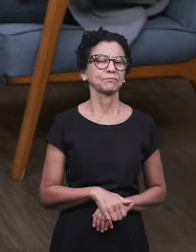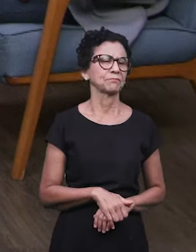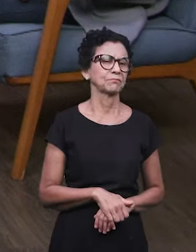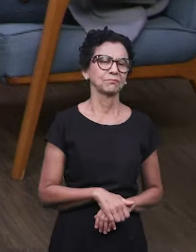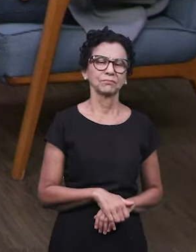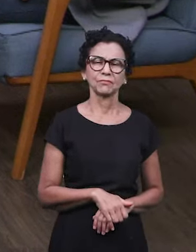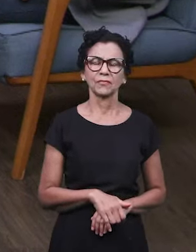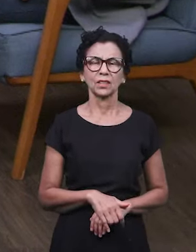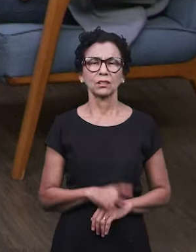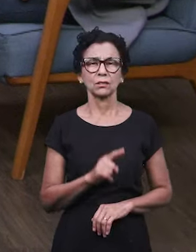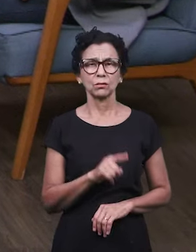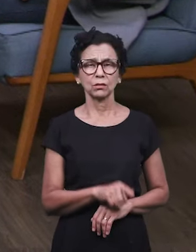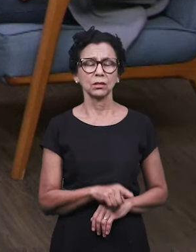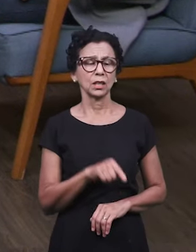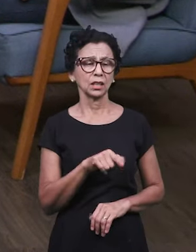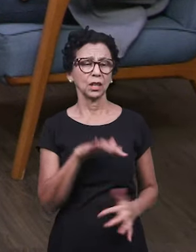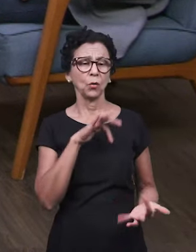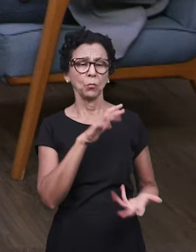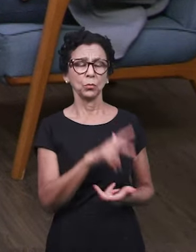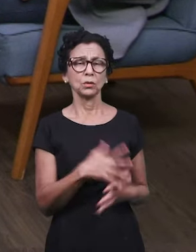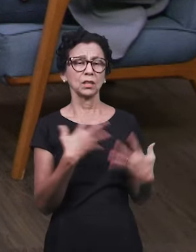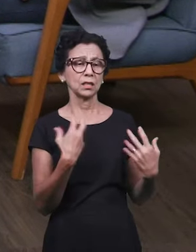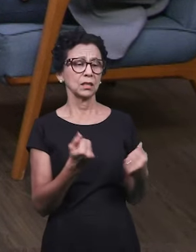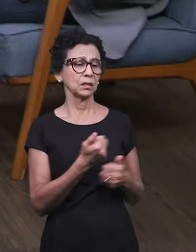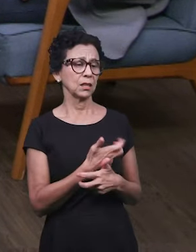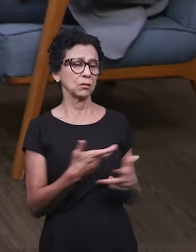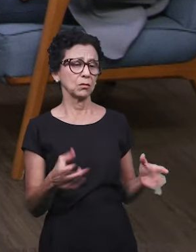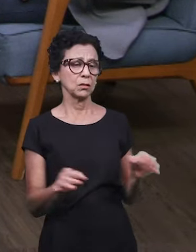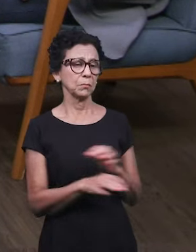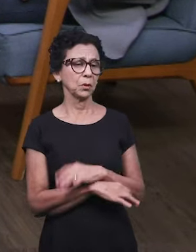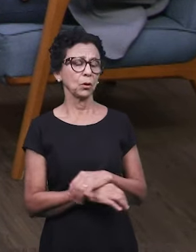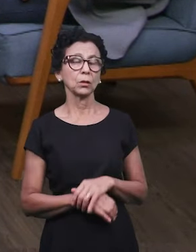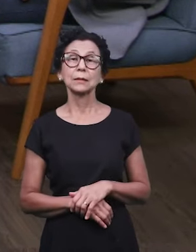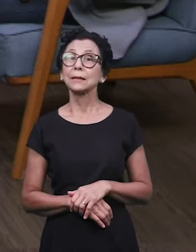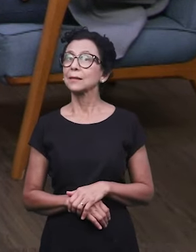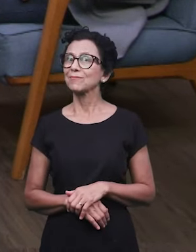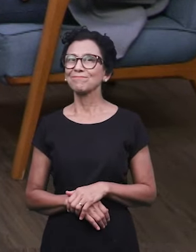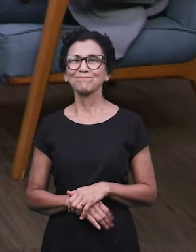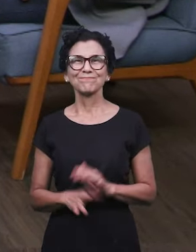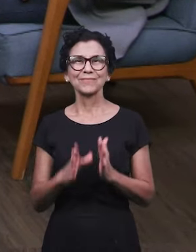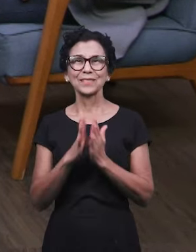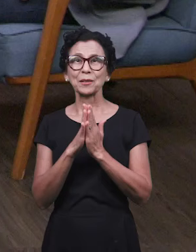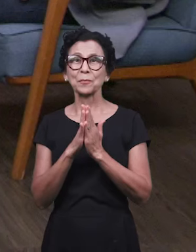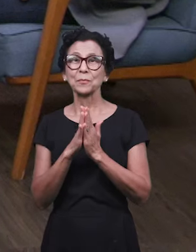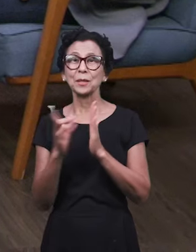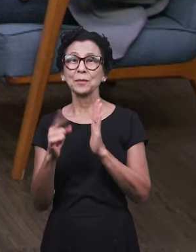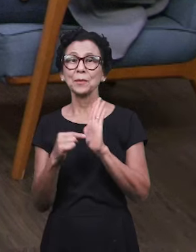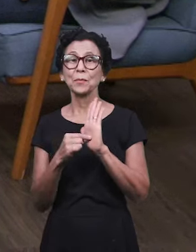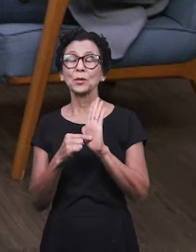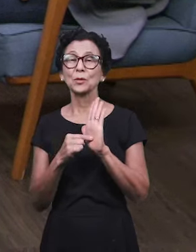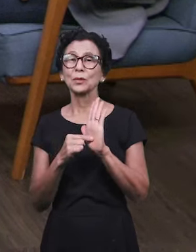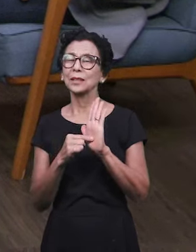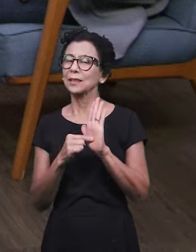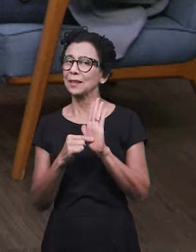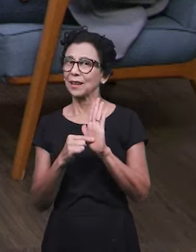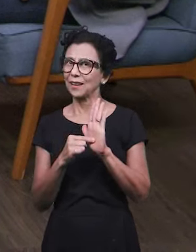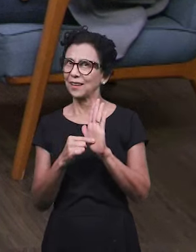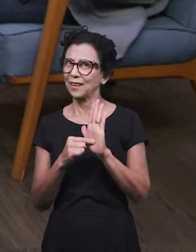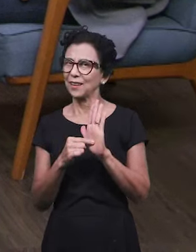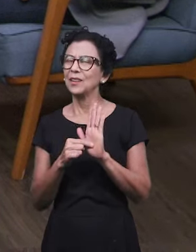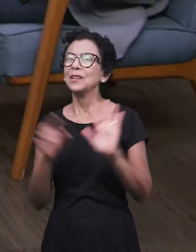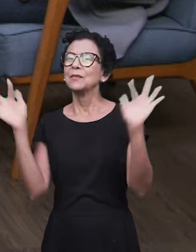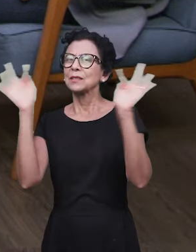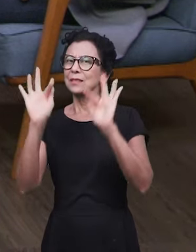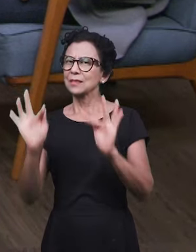com o que a vida coloca para você. Mas a Bíblia está dizendo o seguinte, não, é simples, guarda as palavras dessa